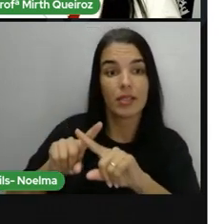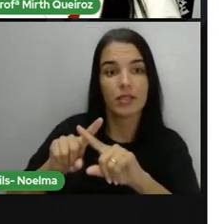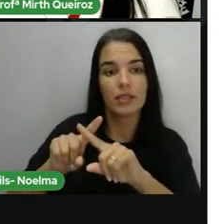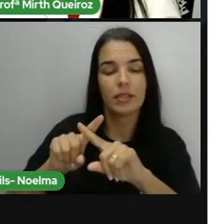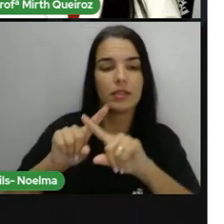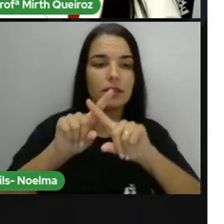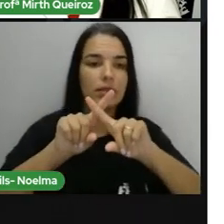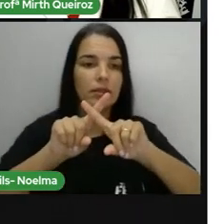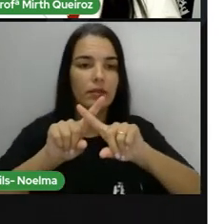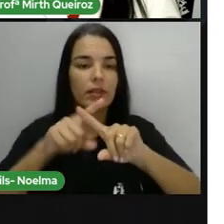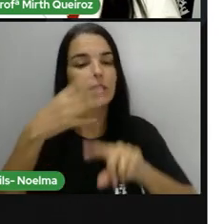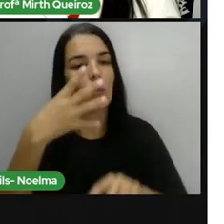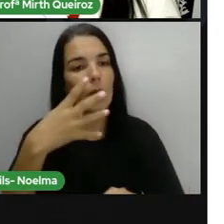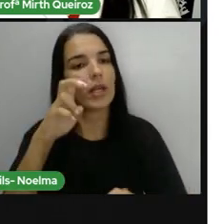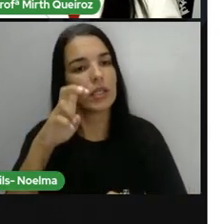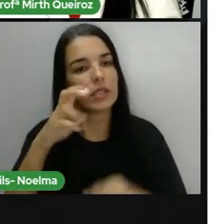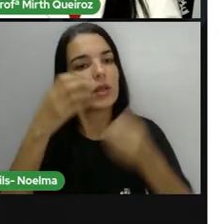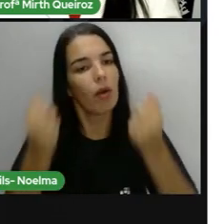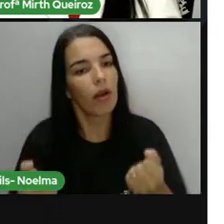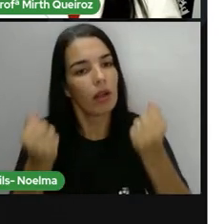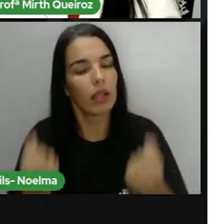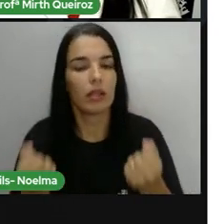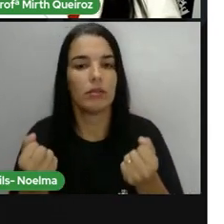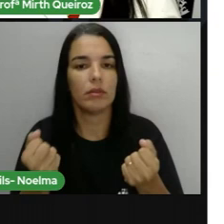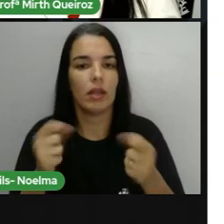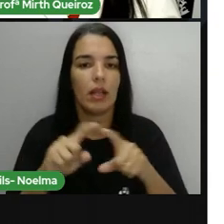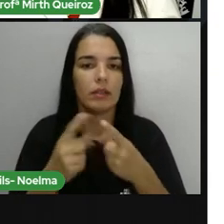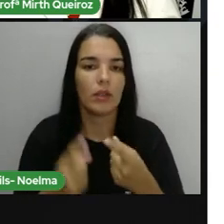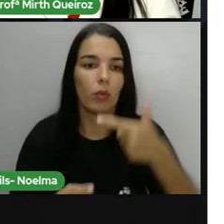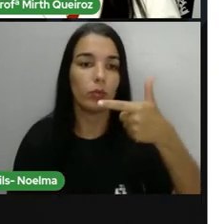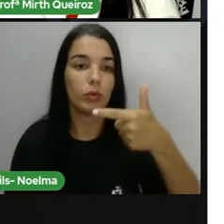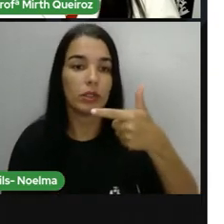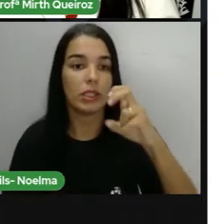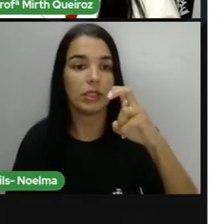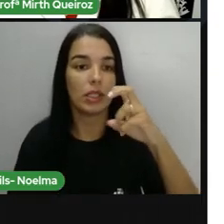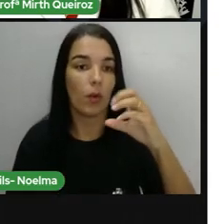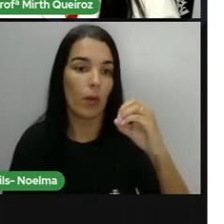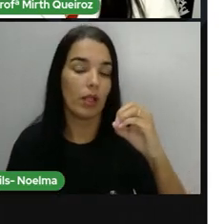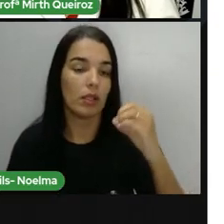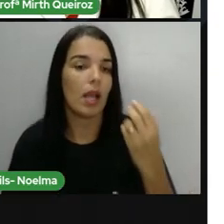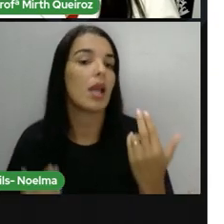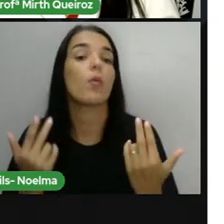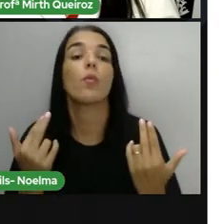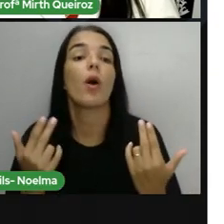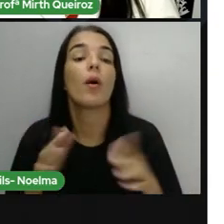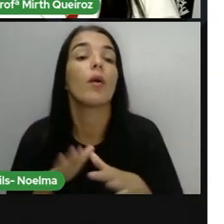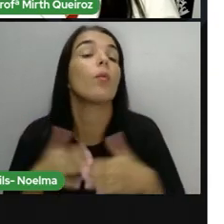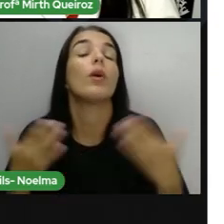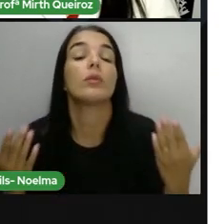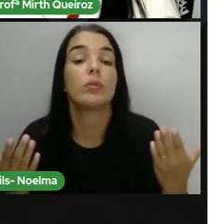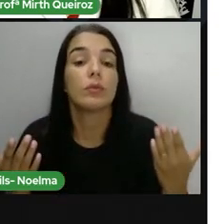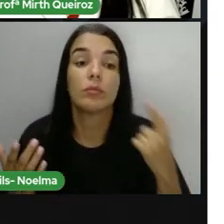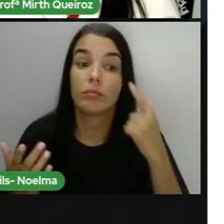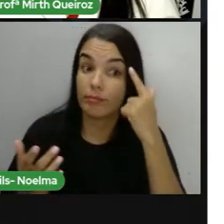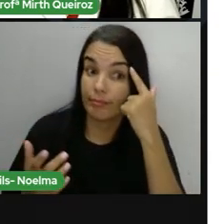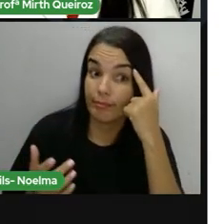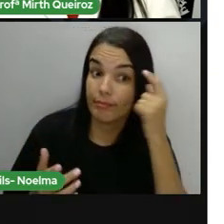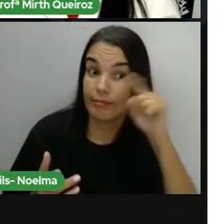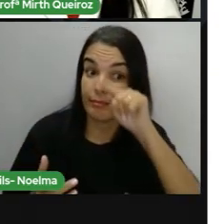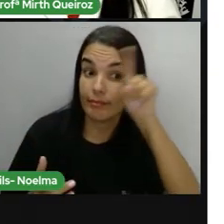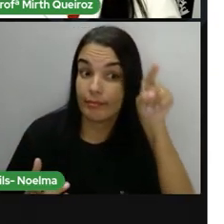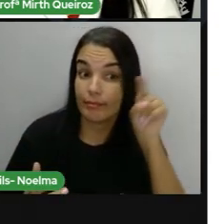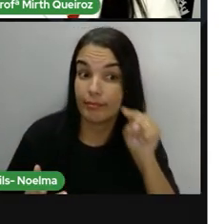saca é igual a 45 quilos. E 250 sacas é igual a quanto? Olha a interrogação aí.